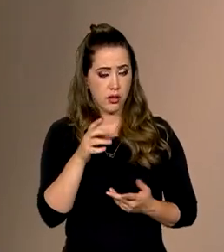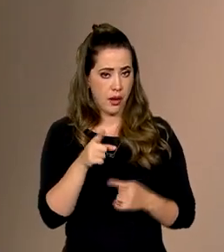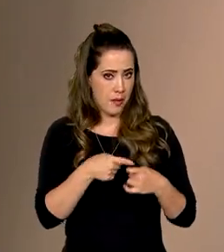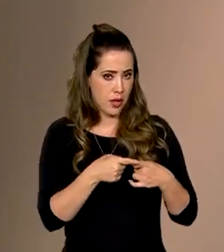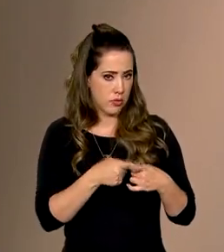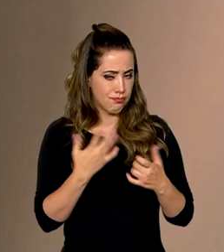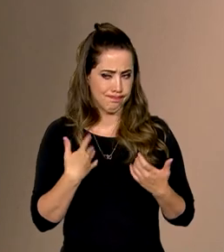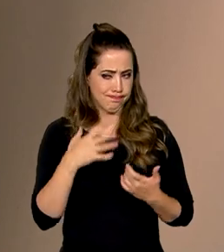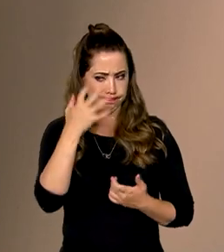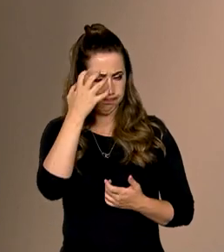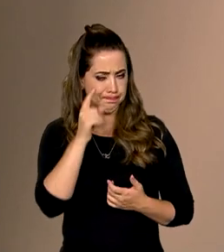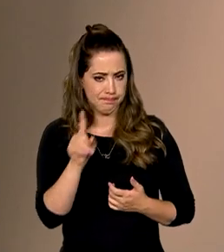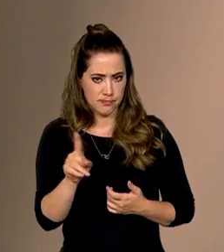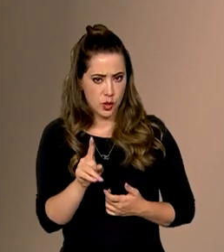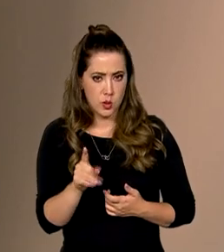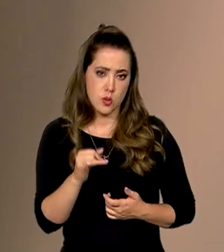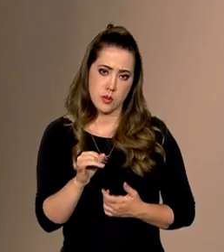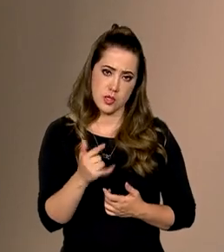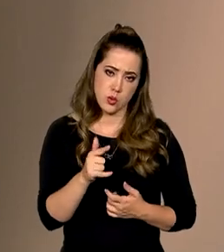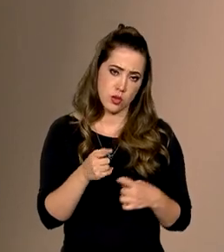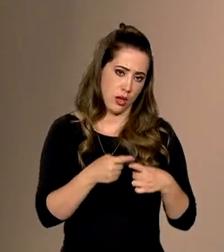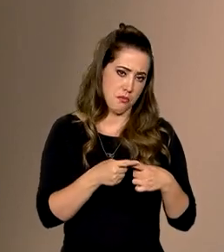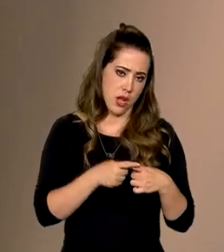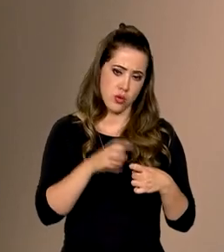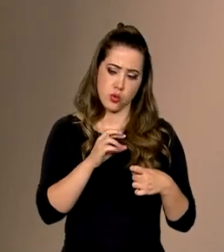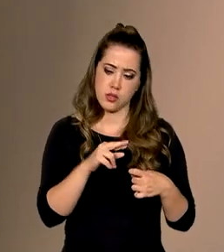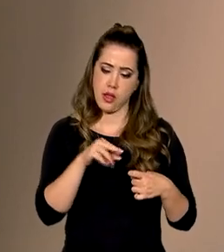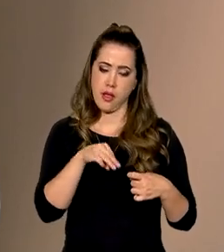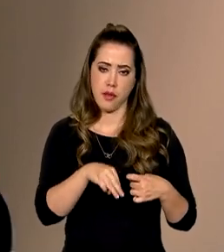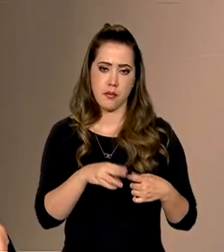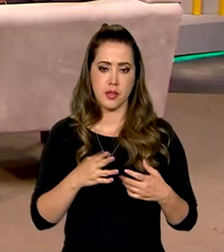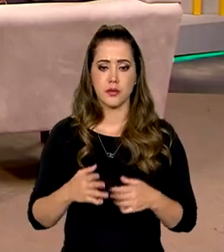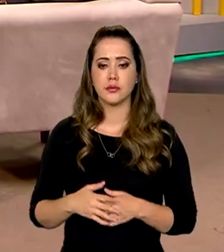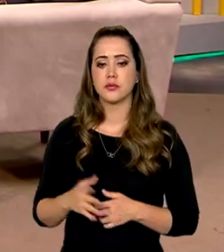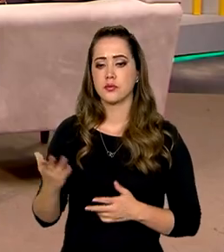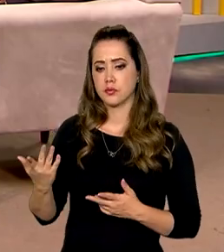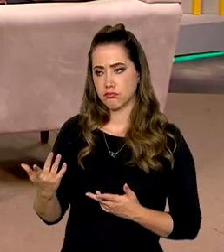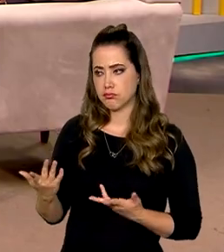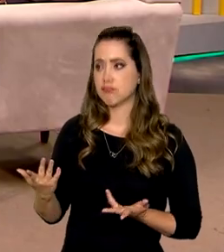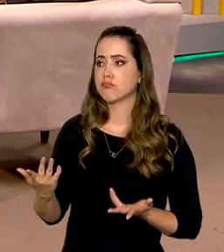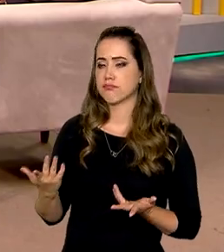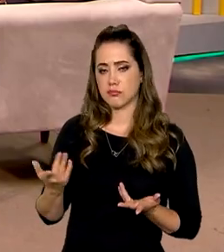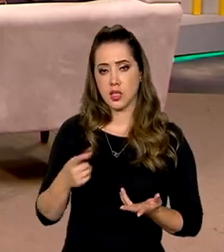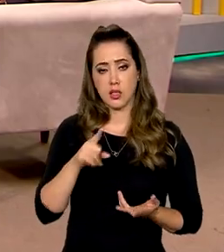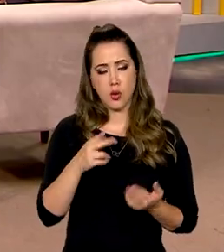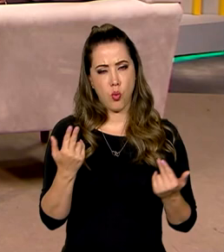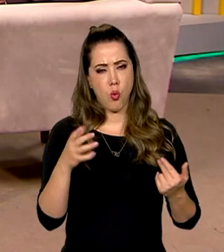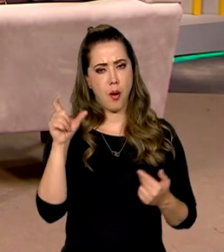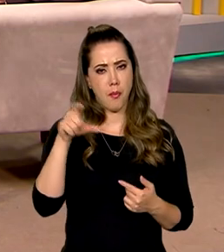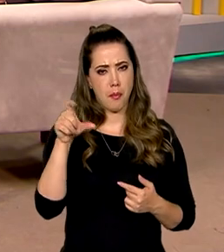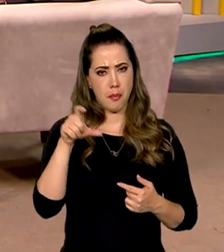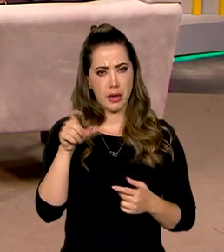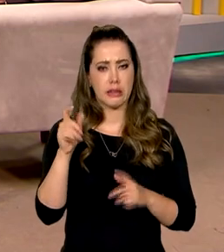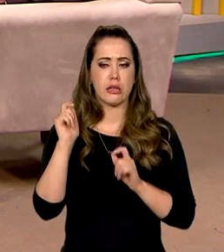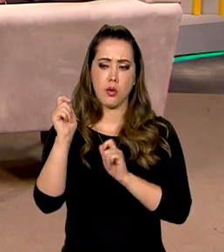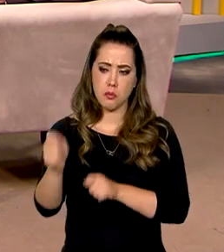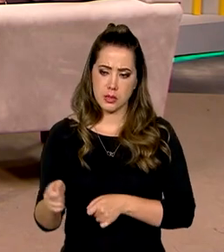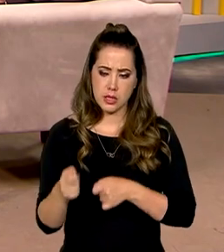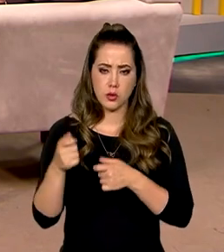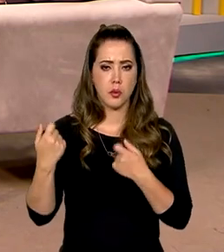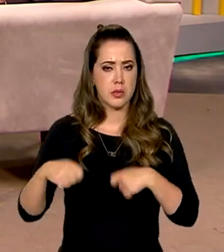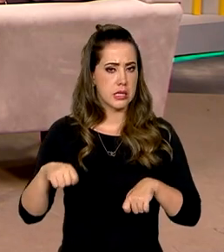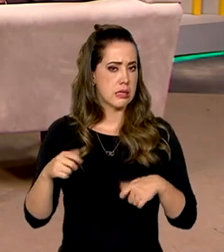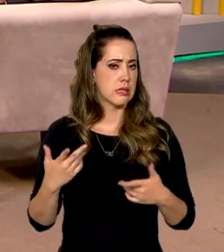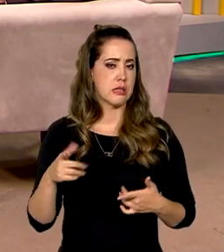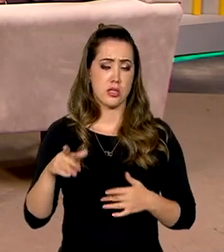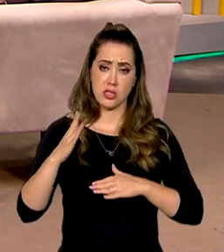levar a sério o diagnóstico que ele fizesse. Então, o pescador que não tem a carteirinha, que não está legalizado, ele não é